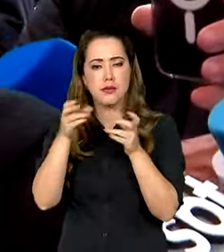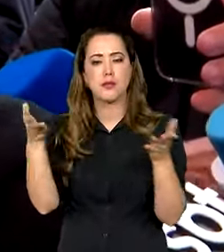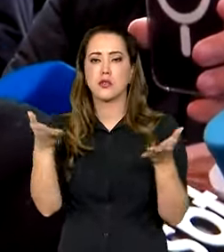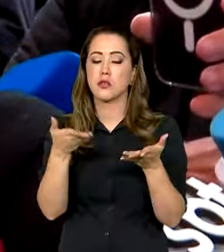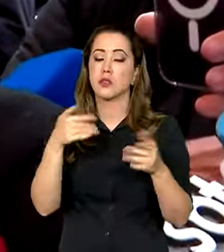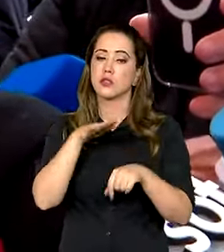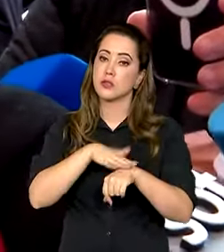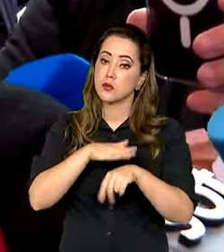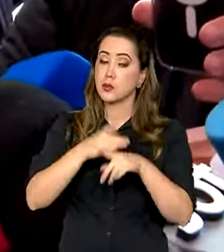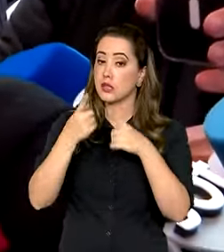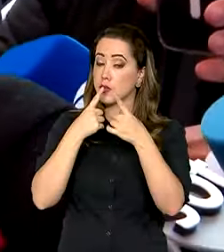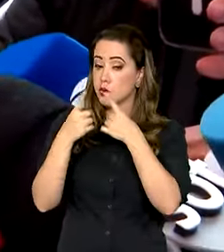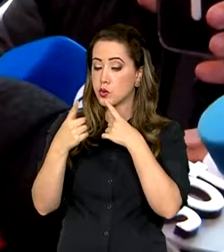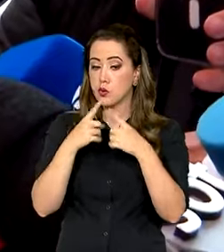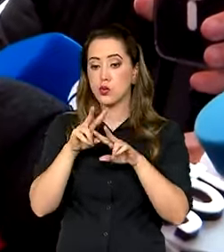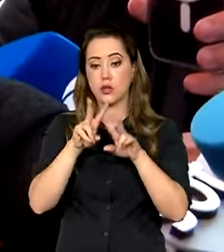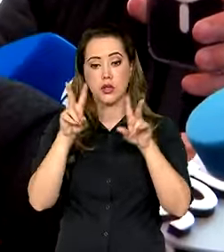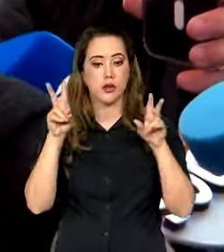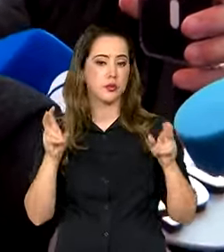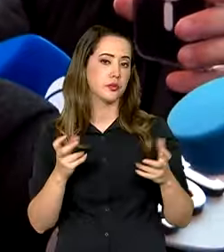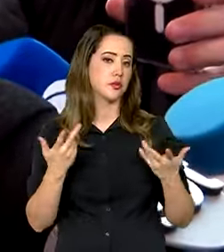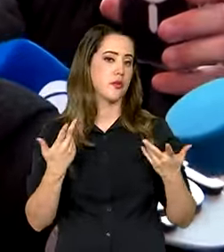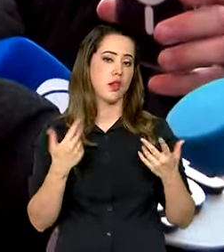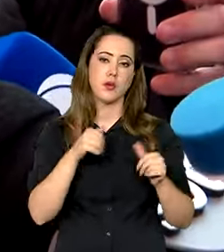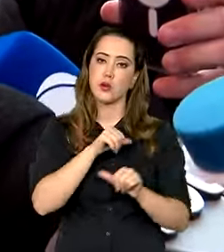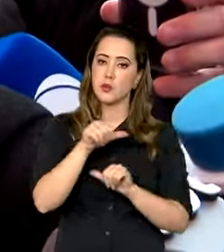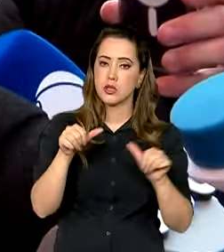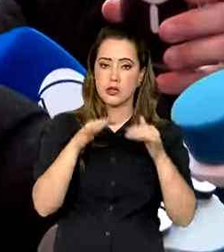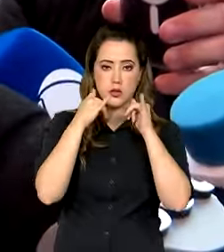momento que a gente discute a questão da transição energética. investimentos parcerias.